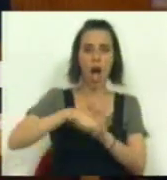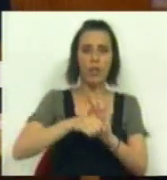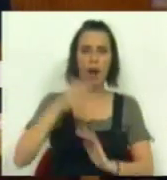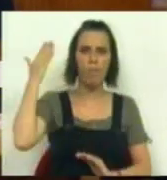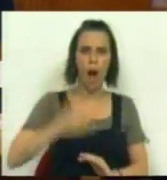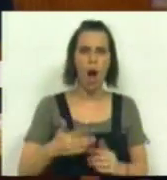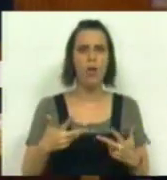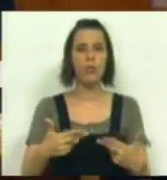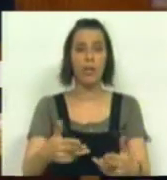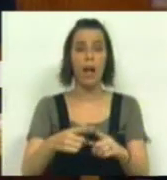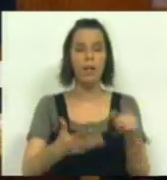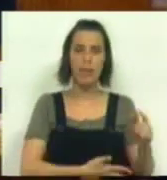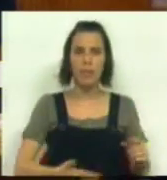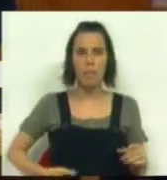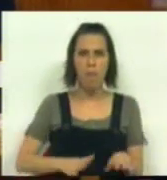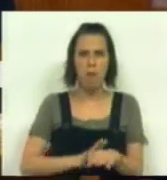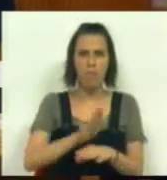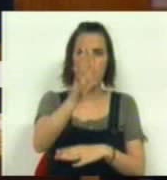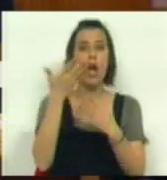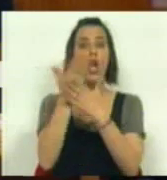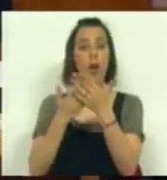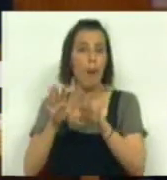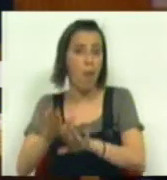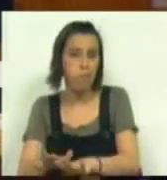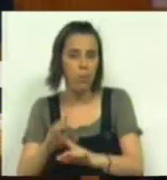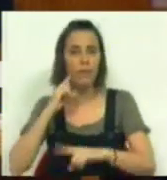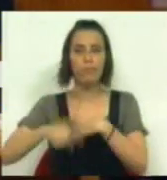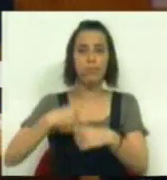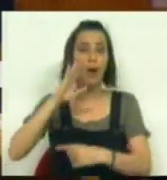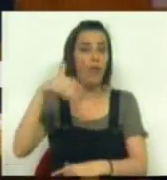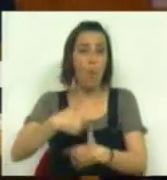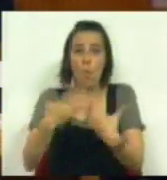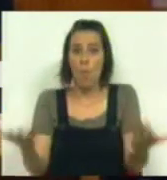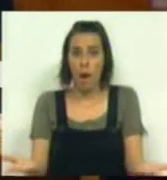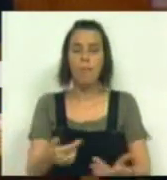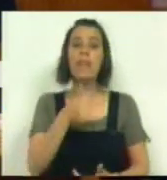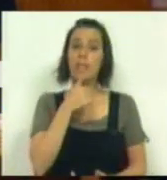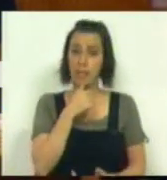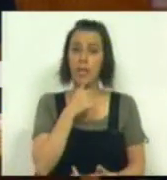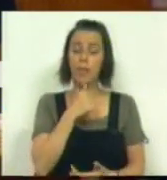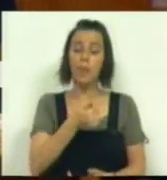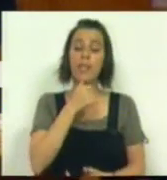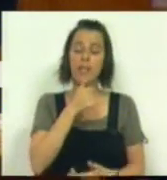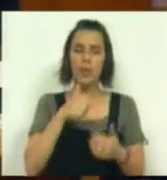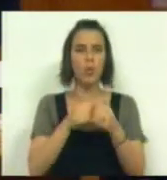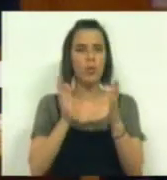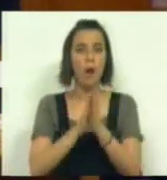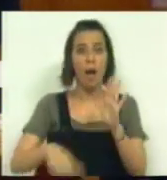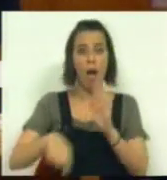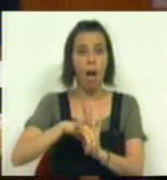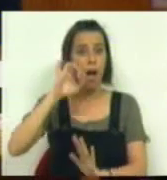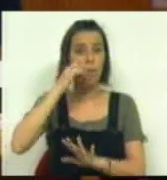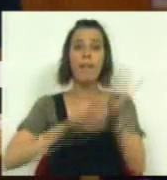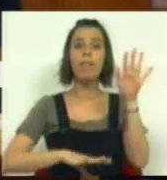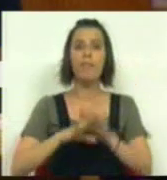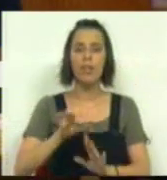da austeridade. É o desemprego galopante, uma economia parada, gerações sem futuro. Decidiu, decidiu contra todas as ameaças